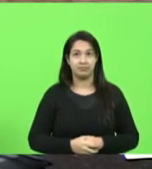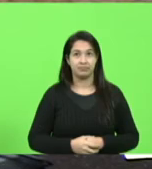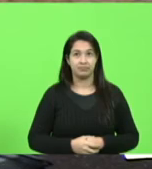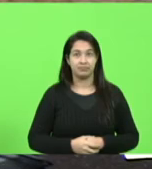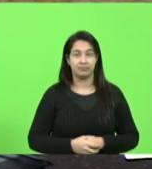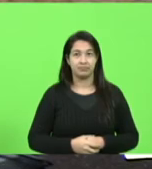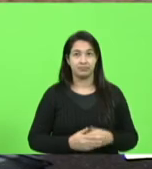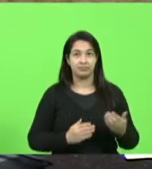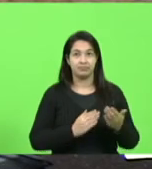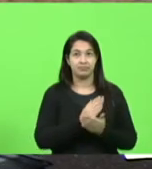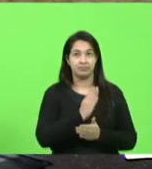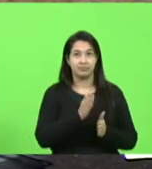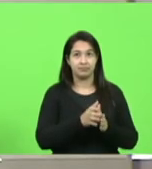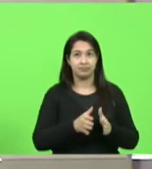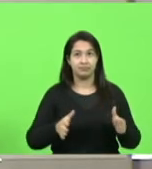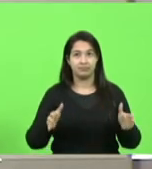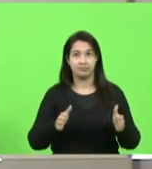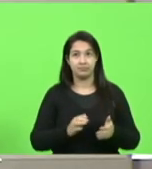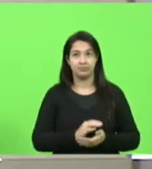aprovado por maioria.